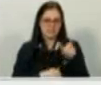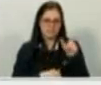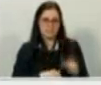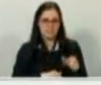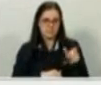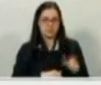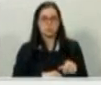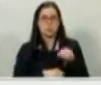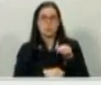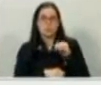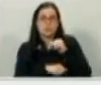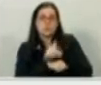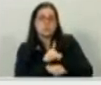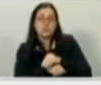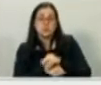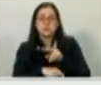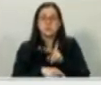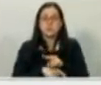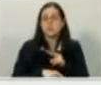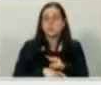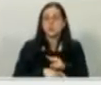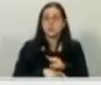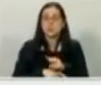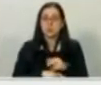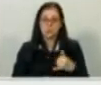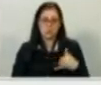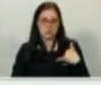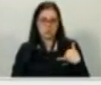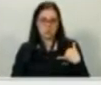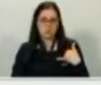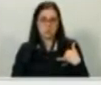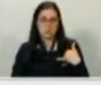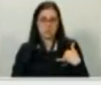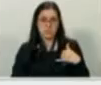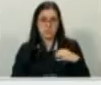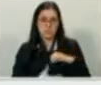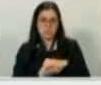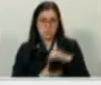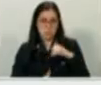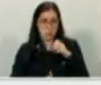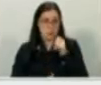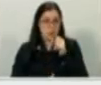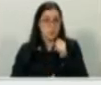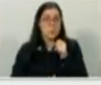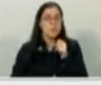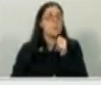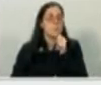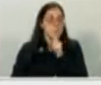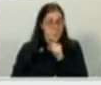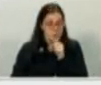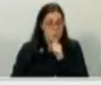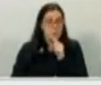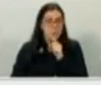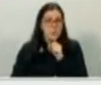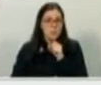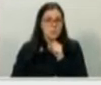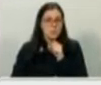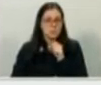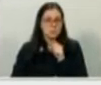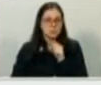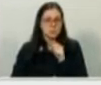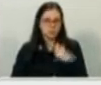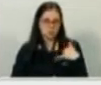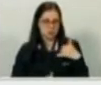Nós fizemos um curso hoje, estamos completando mais de 3 mil pessoas que passaram pelo curso, Programa Municipal de Cuidadores, na